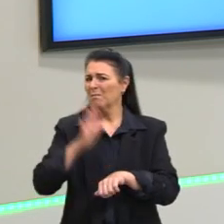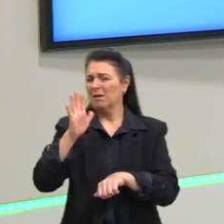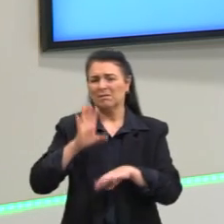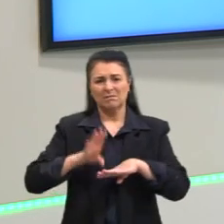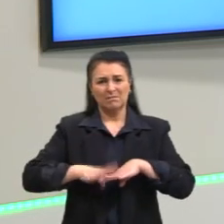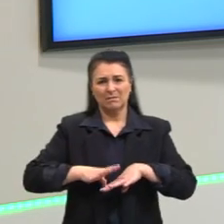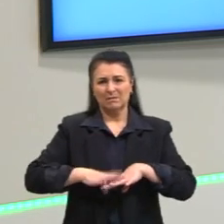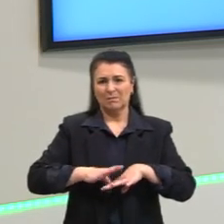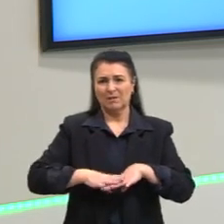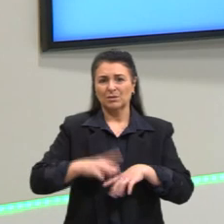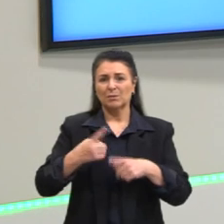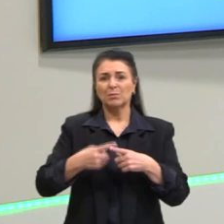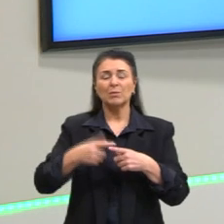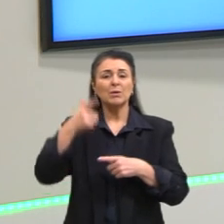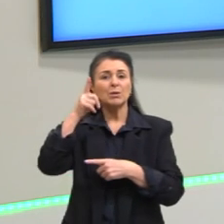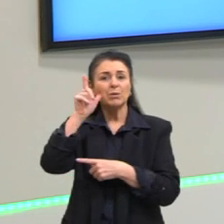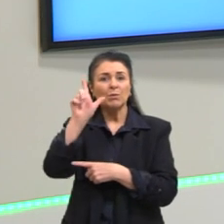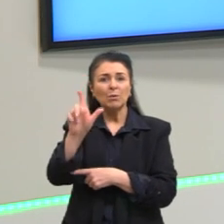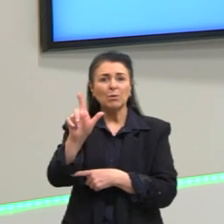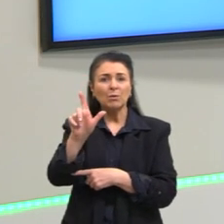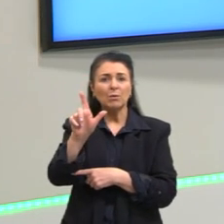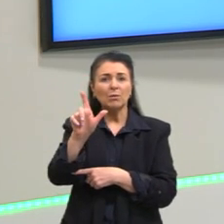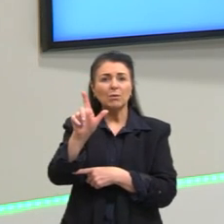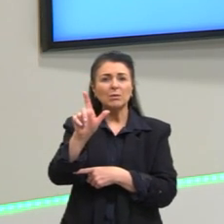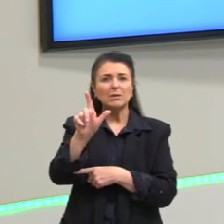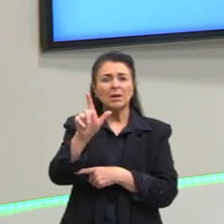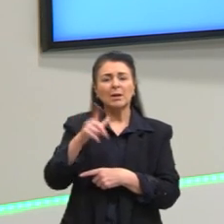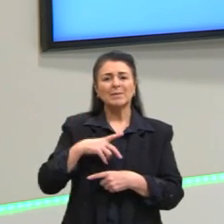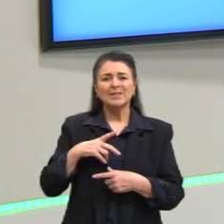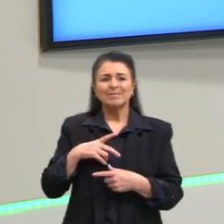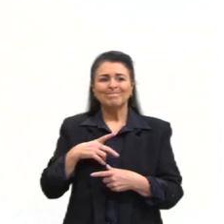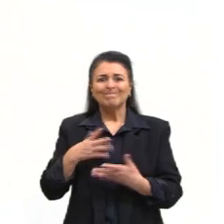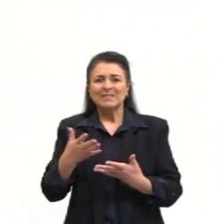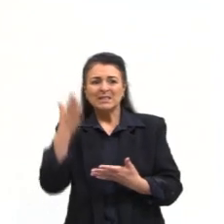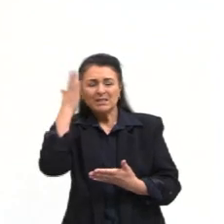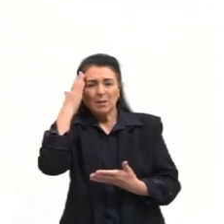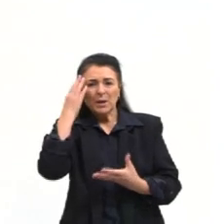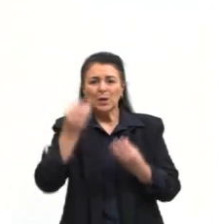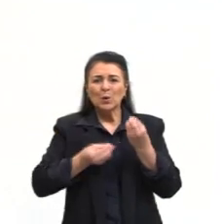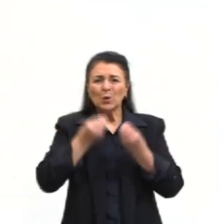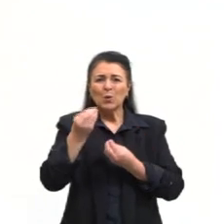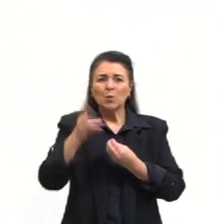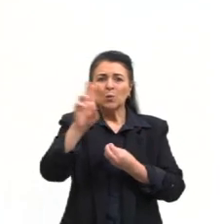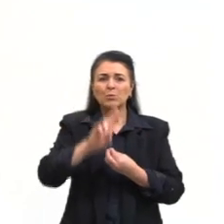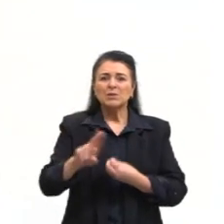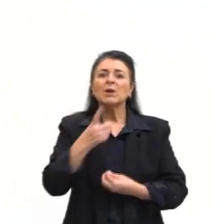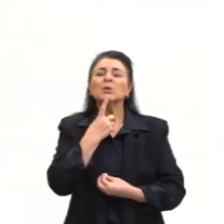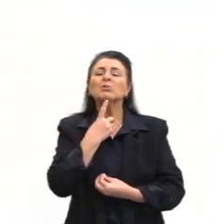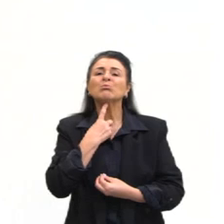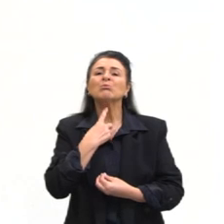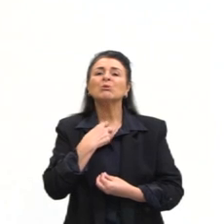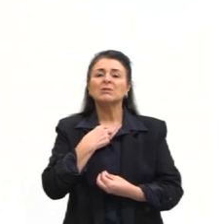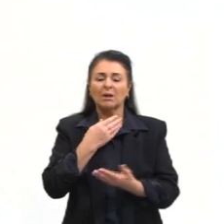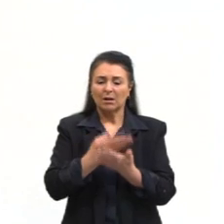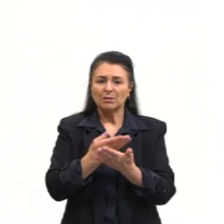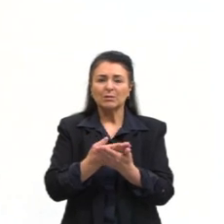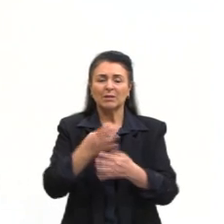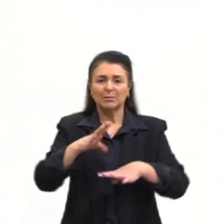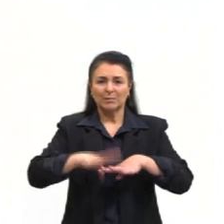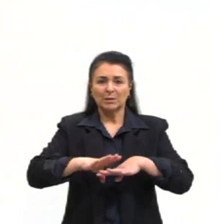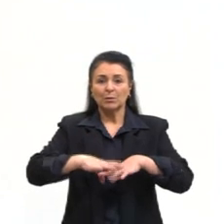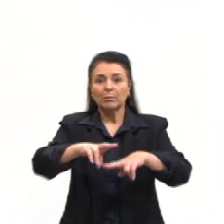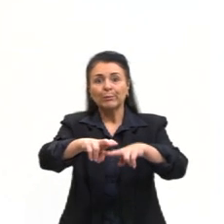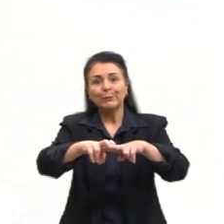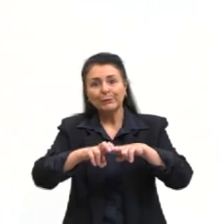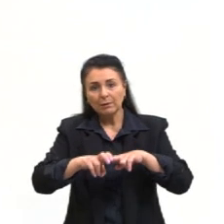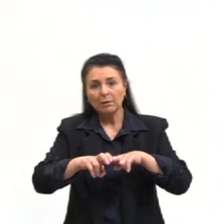não consegue, então, se familiarizar ou ter gosto por querer estudar a matemática em função dessa